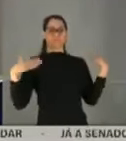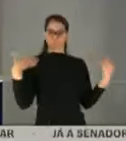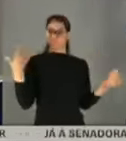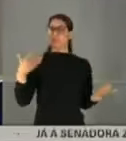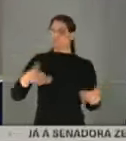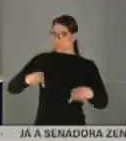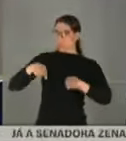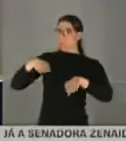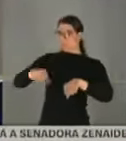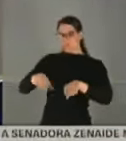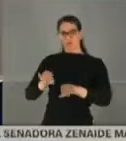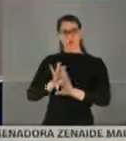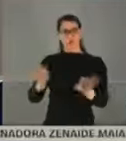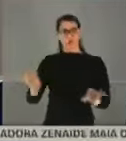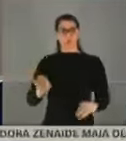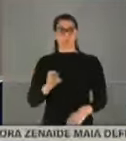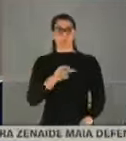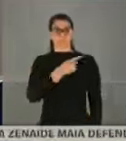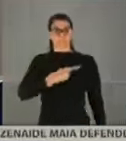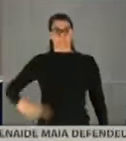tem. Péssimo presidente o Brasil tem.